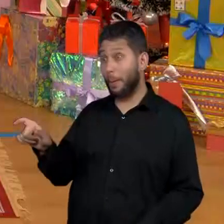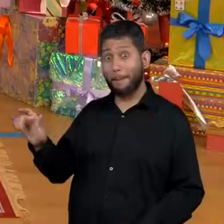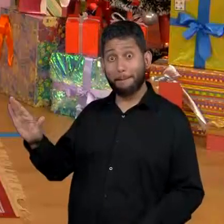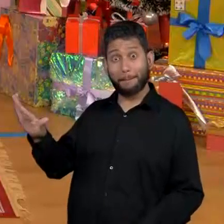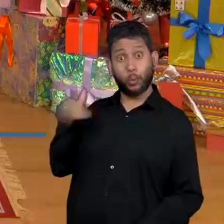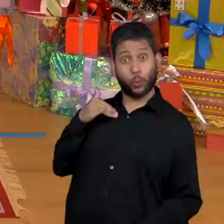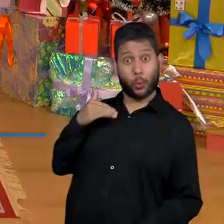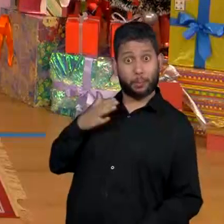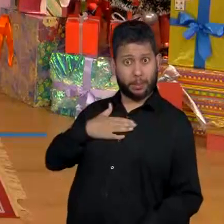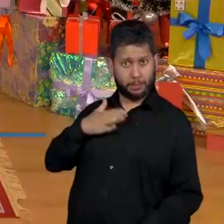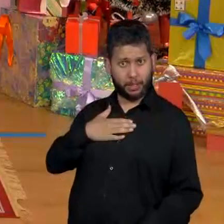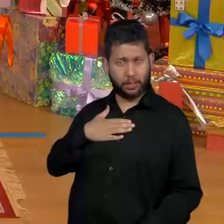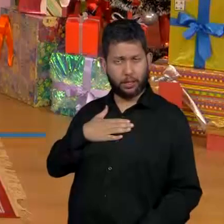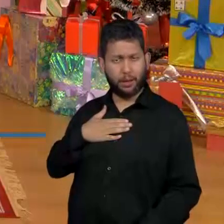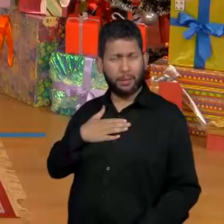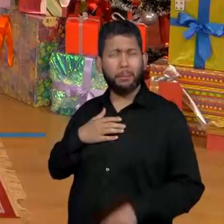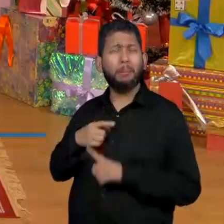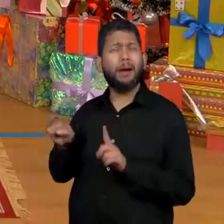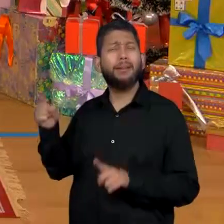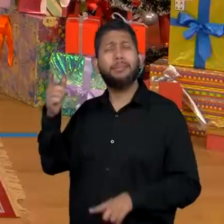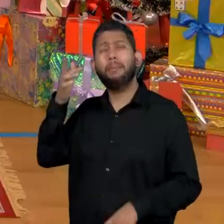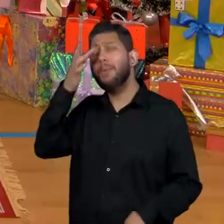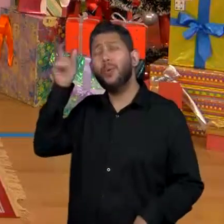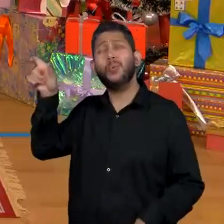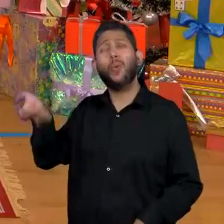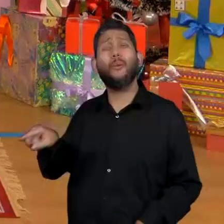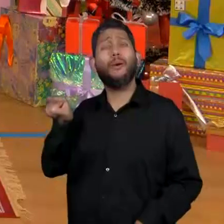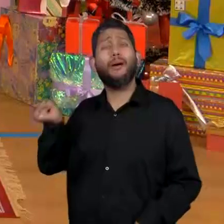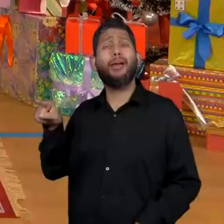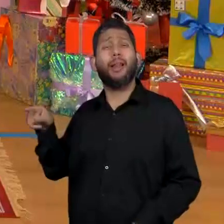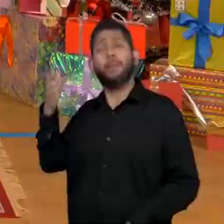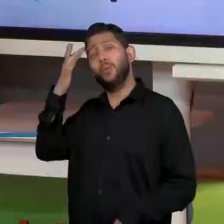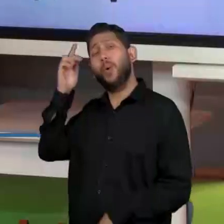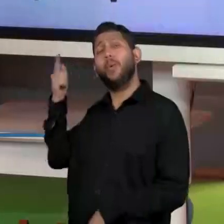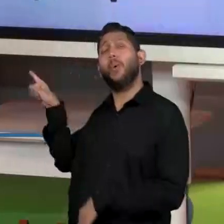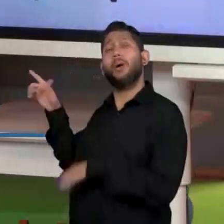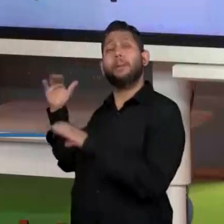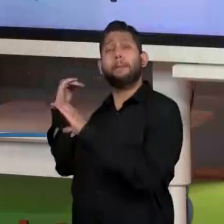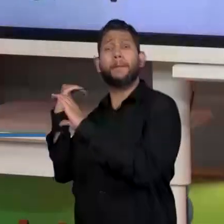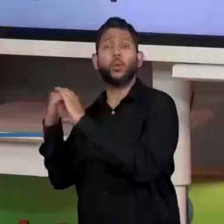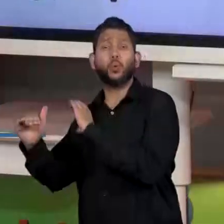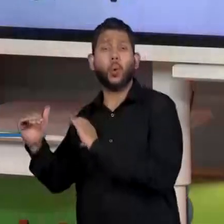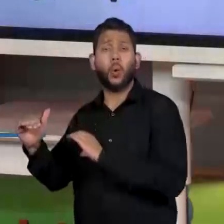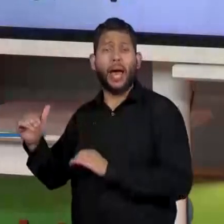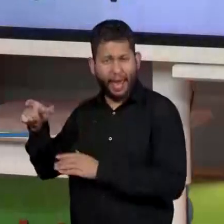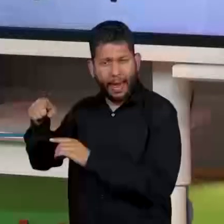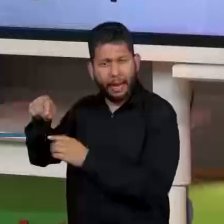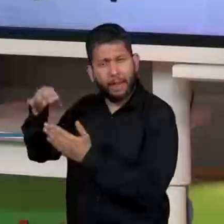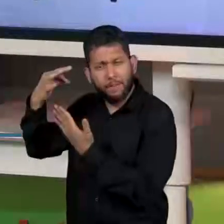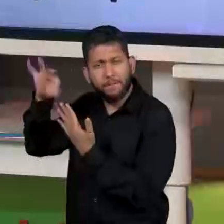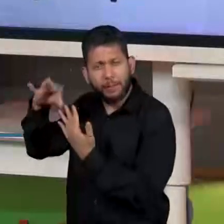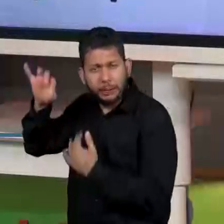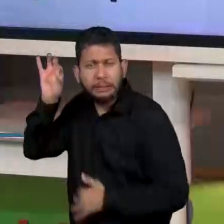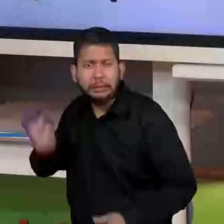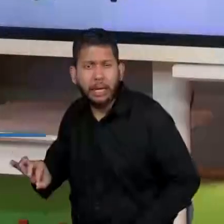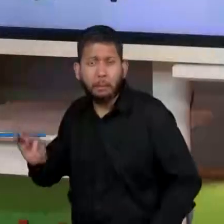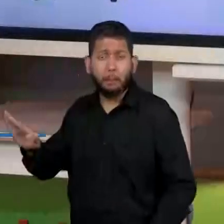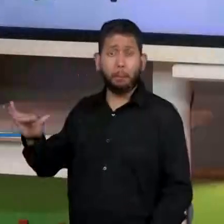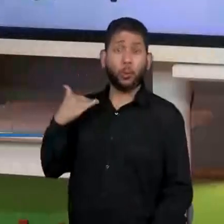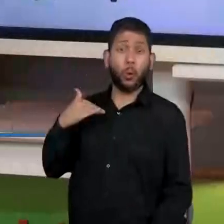sabe de onde tirou a informação? Então, dica aqui, no seu olhinho. O acontece? A dica